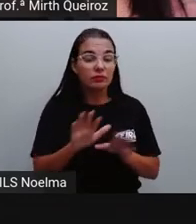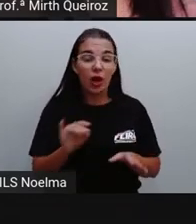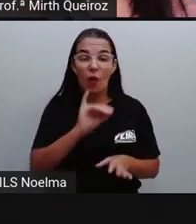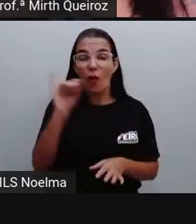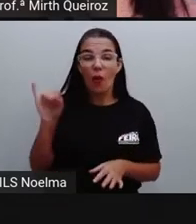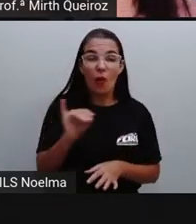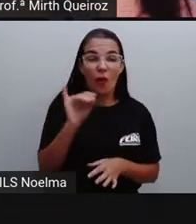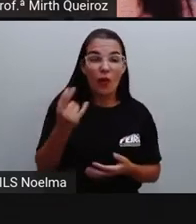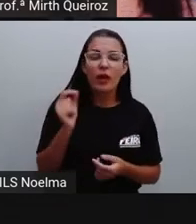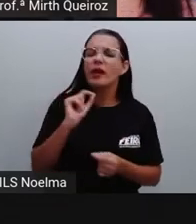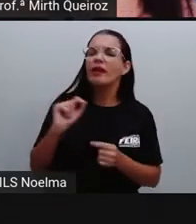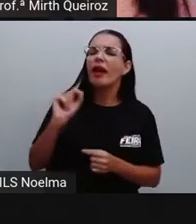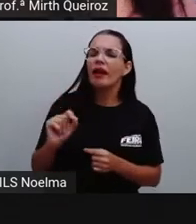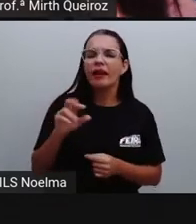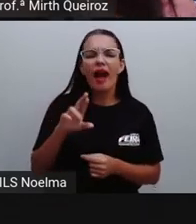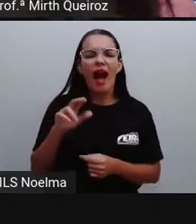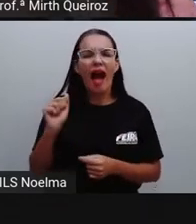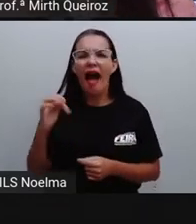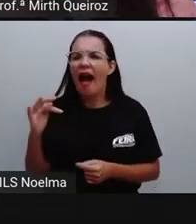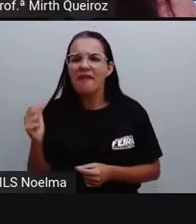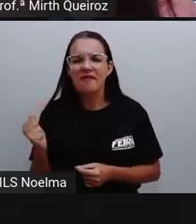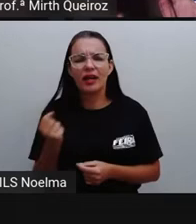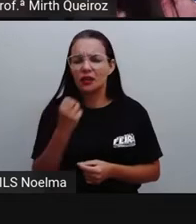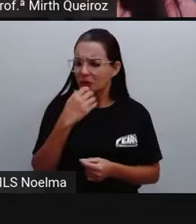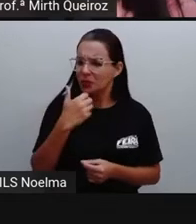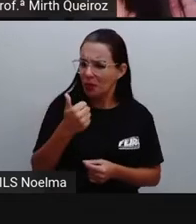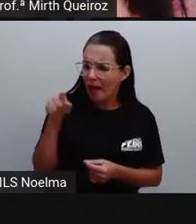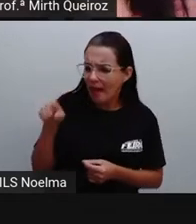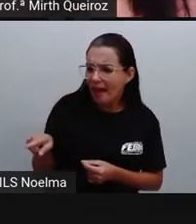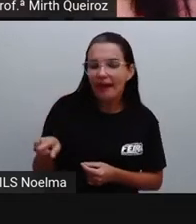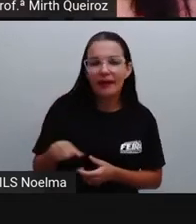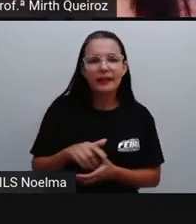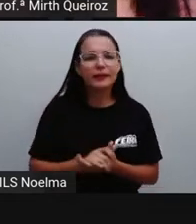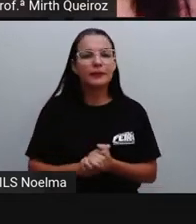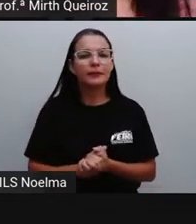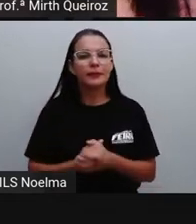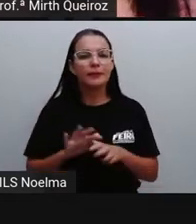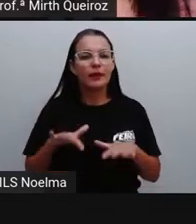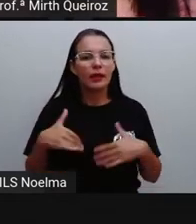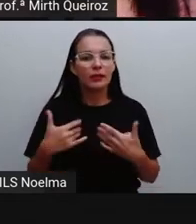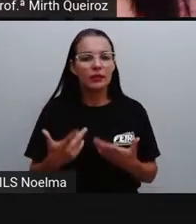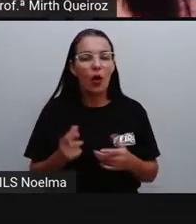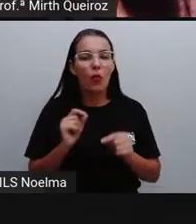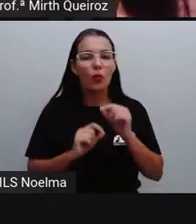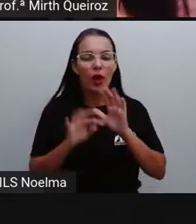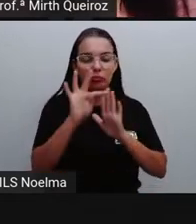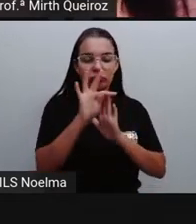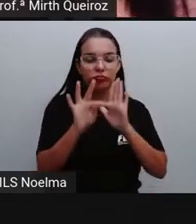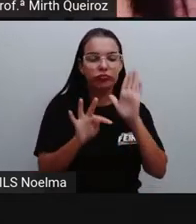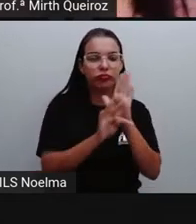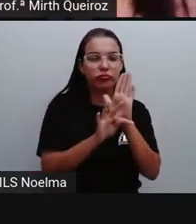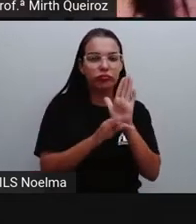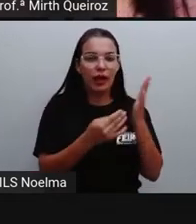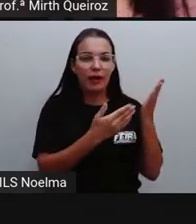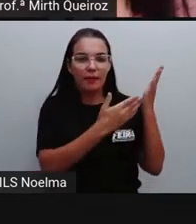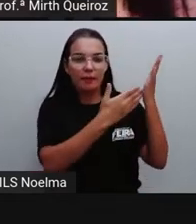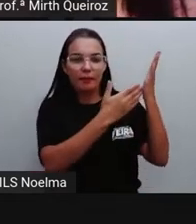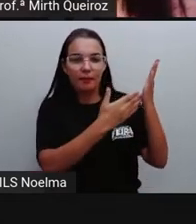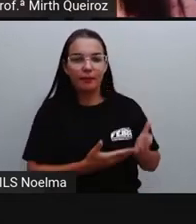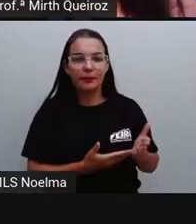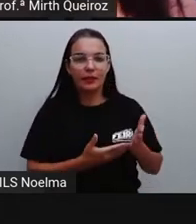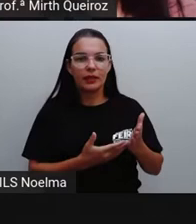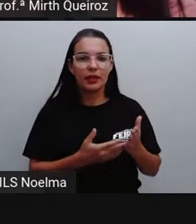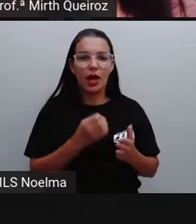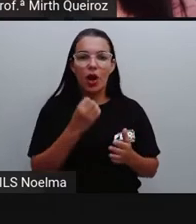essa carta. Oi, Rafa. Tudo bem por aí? E a introdução da carta, né? Por aqui tudo